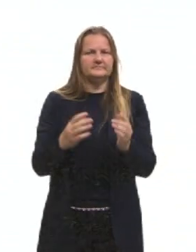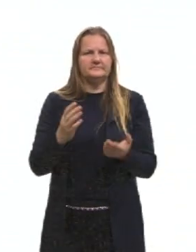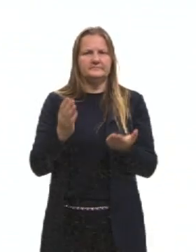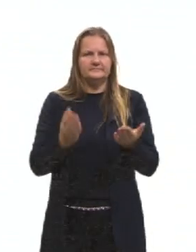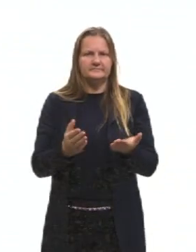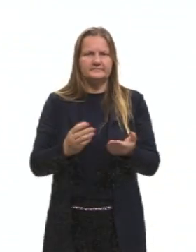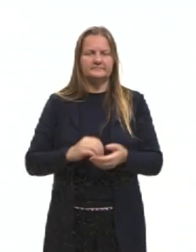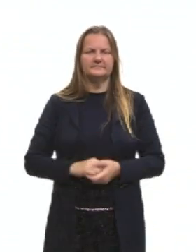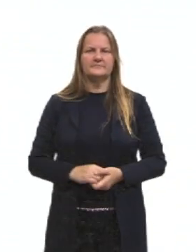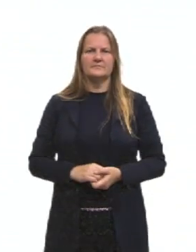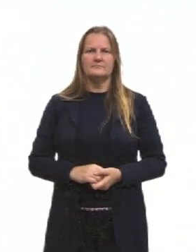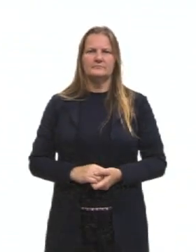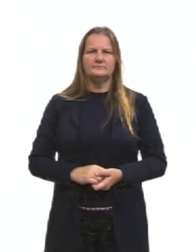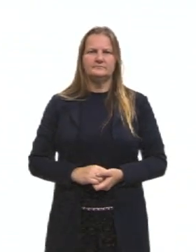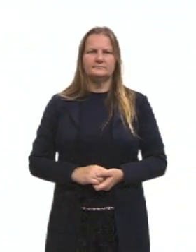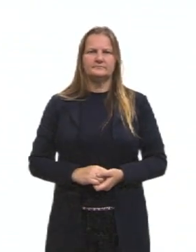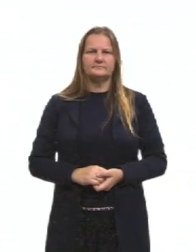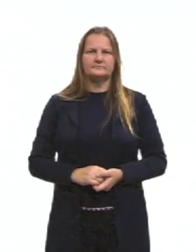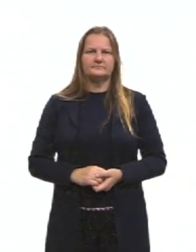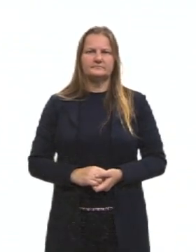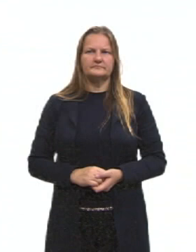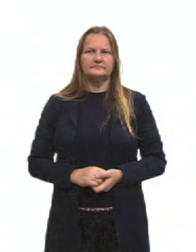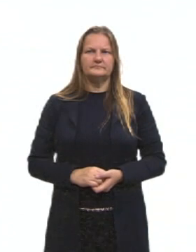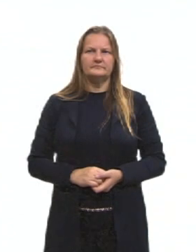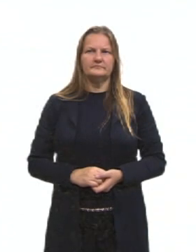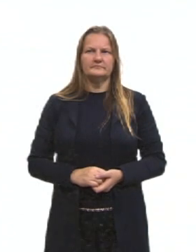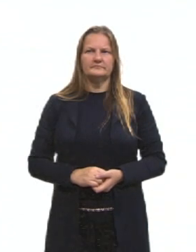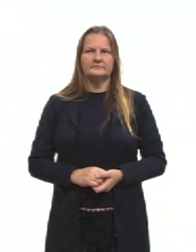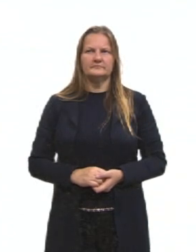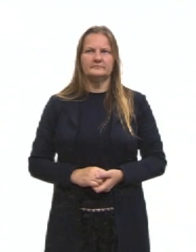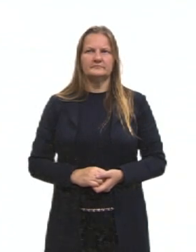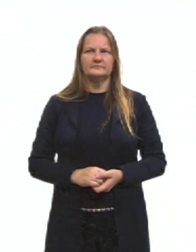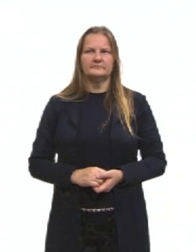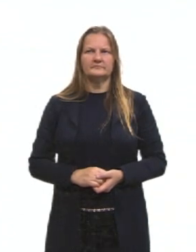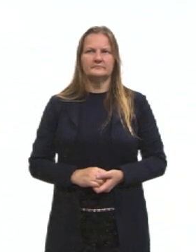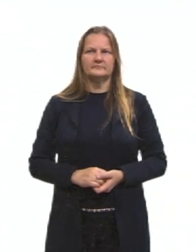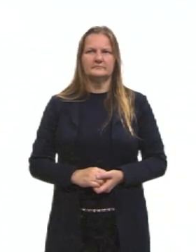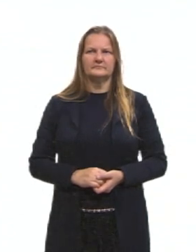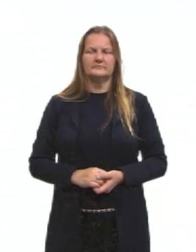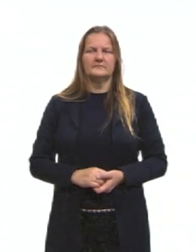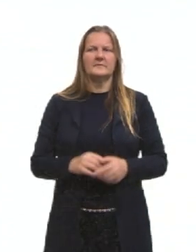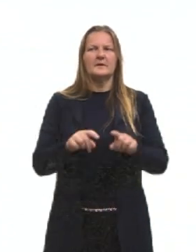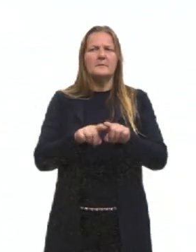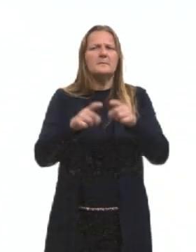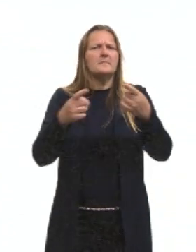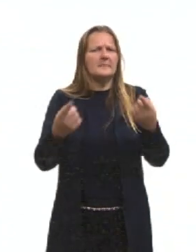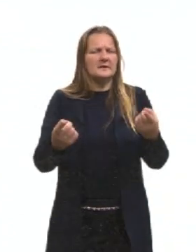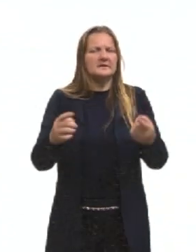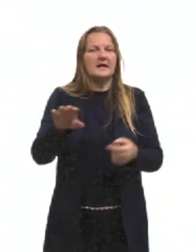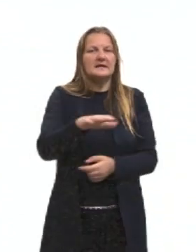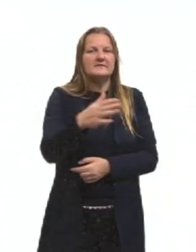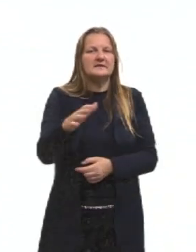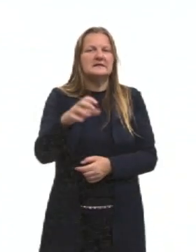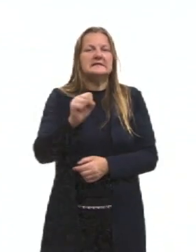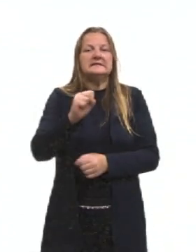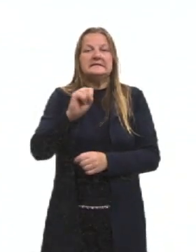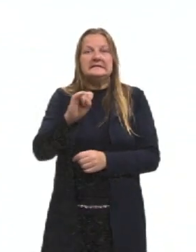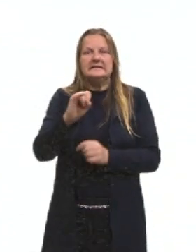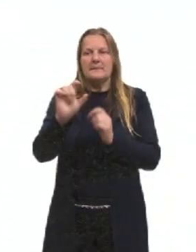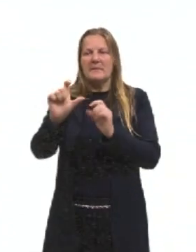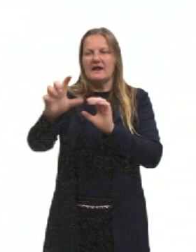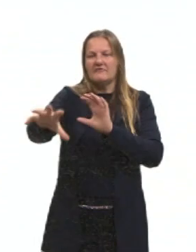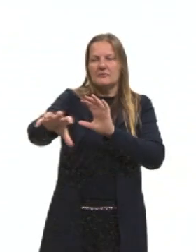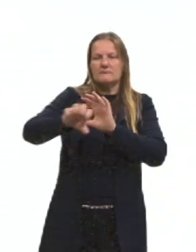essa definição mais direta, é por aí. No entanto, se a apropriação for